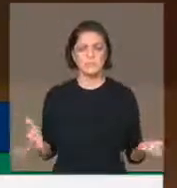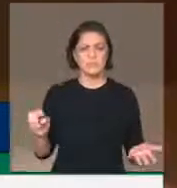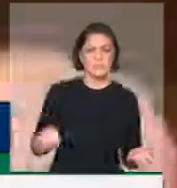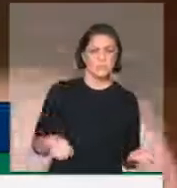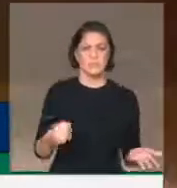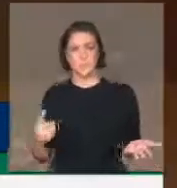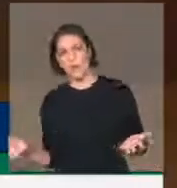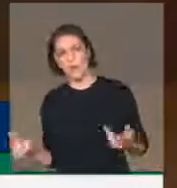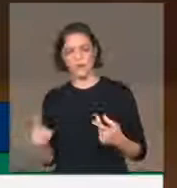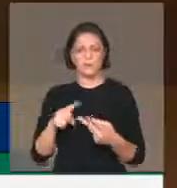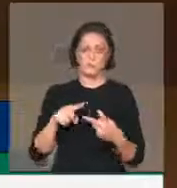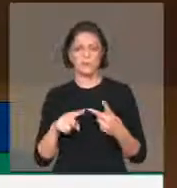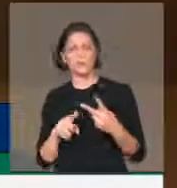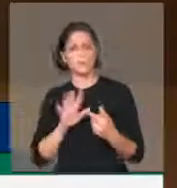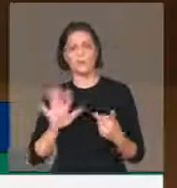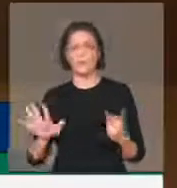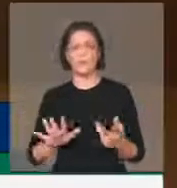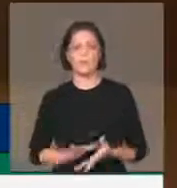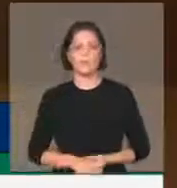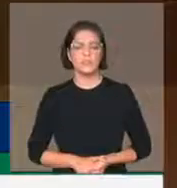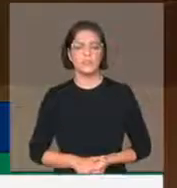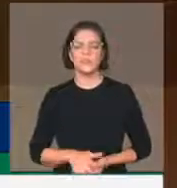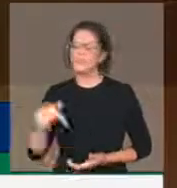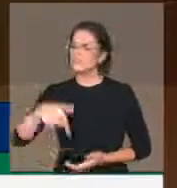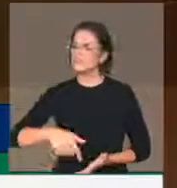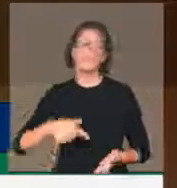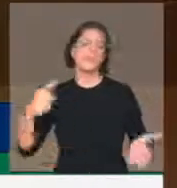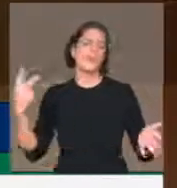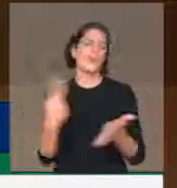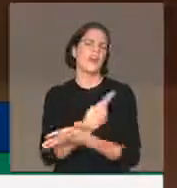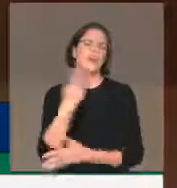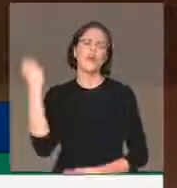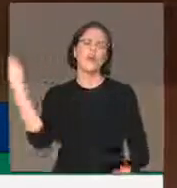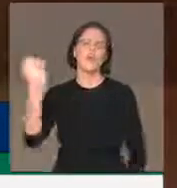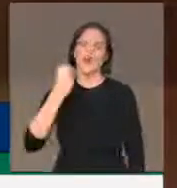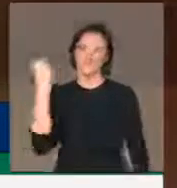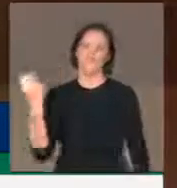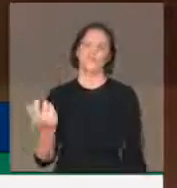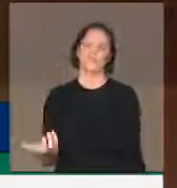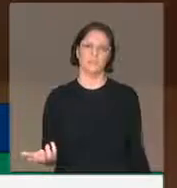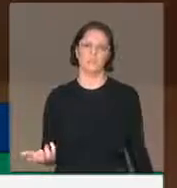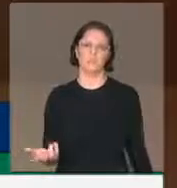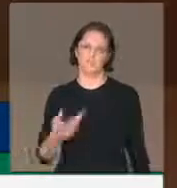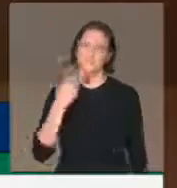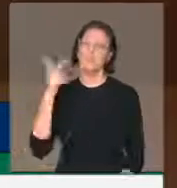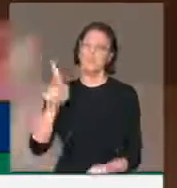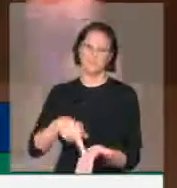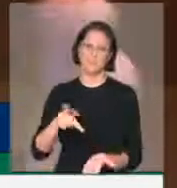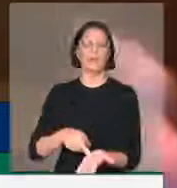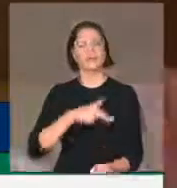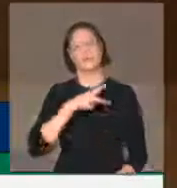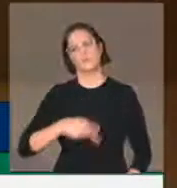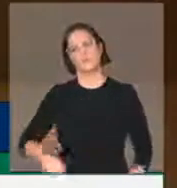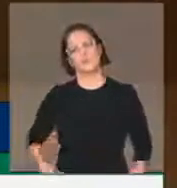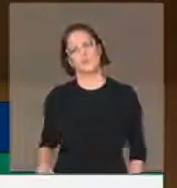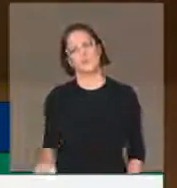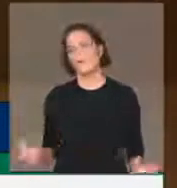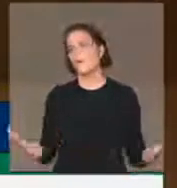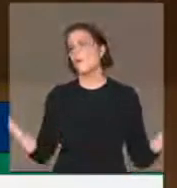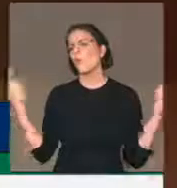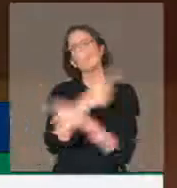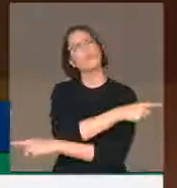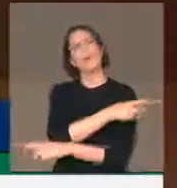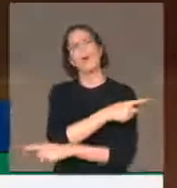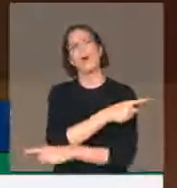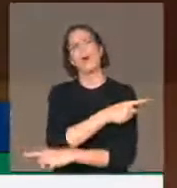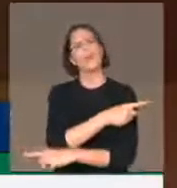Portanto, é um erro grave que essa casa está cometendo. E, presidente, com toda sinceridade, ela vai na direção contrária de tudo que